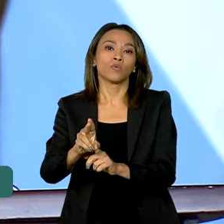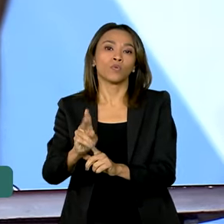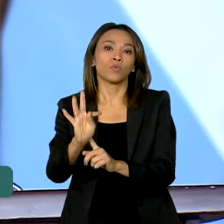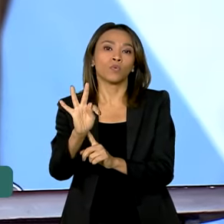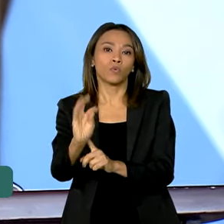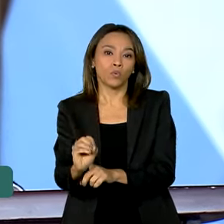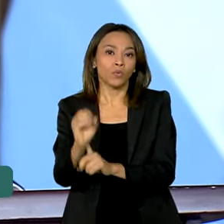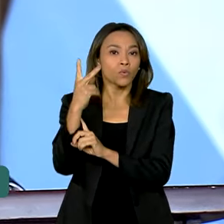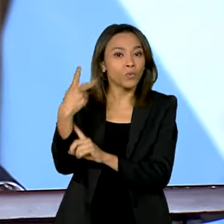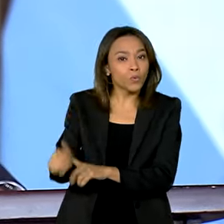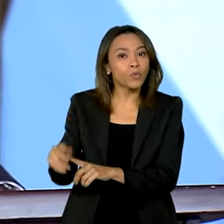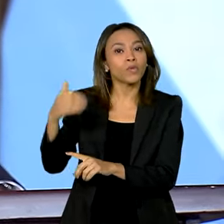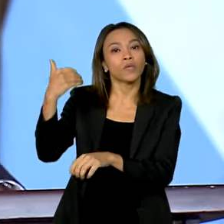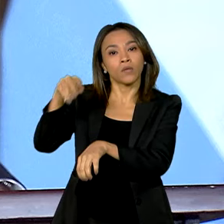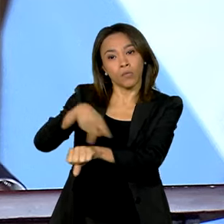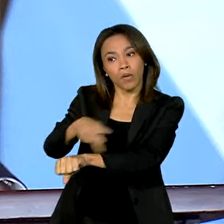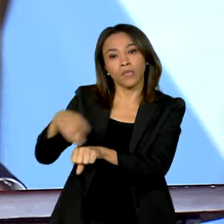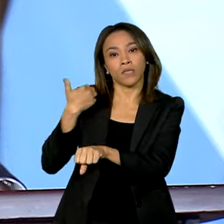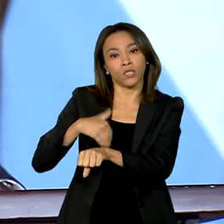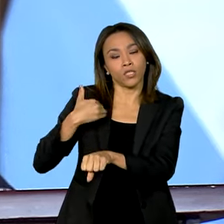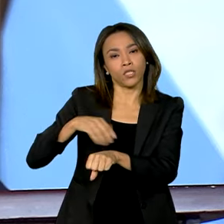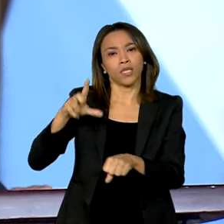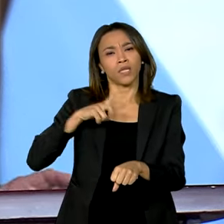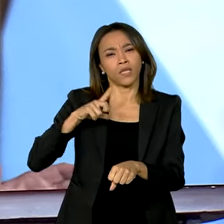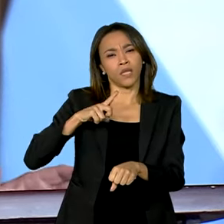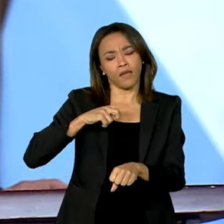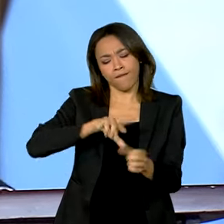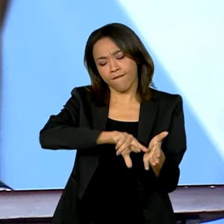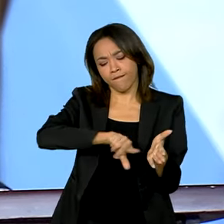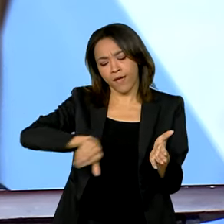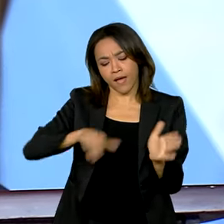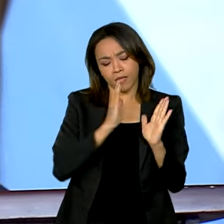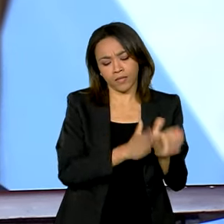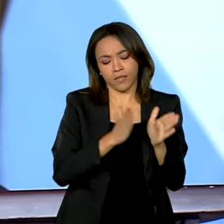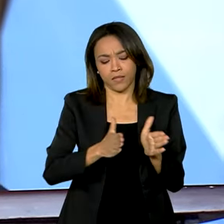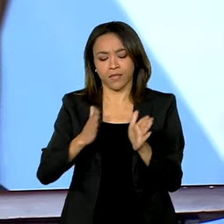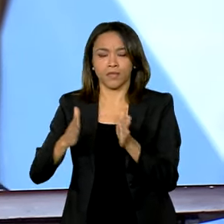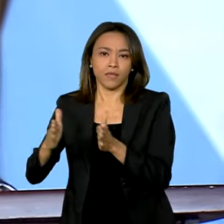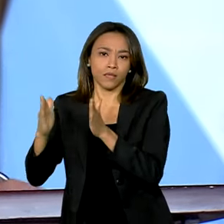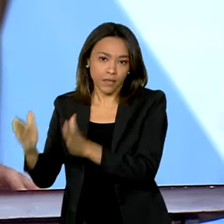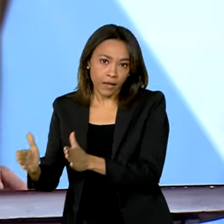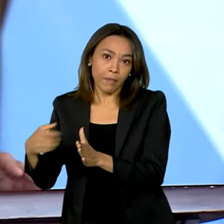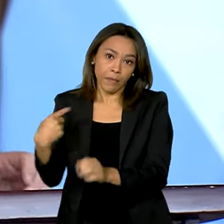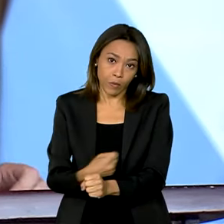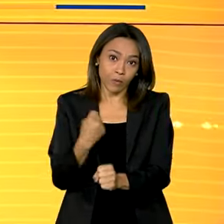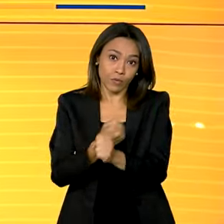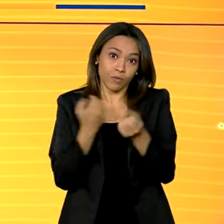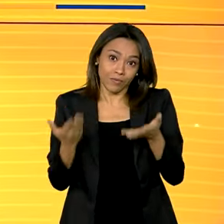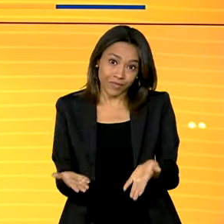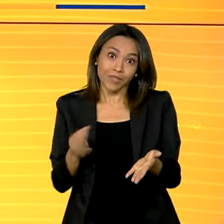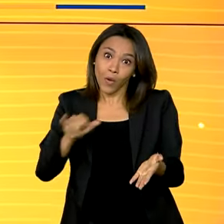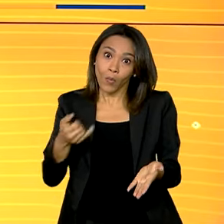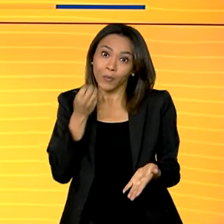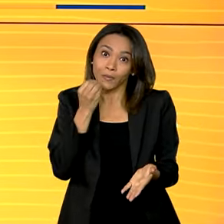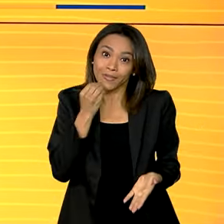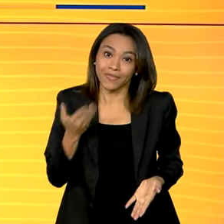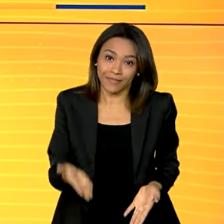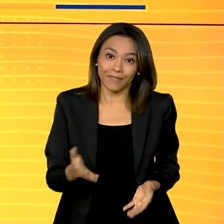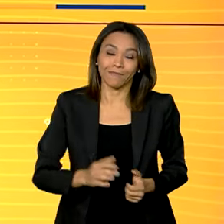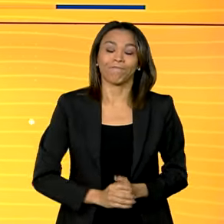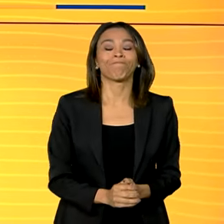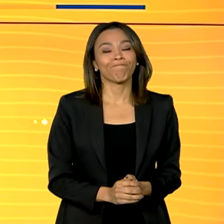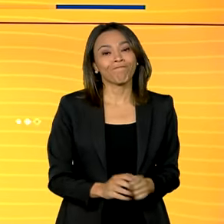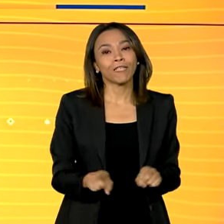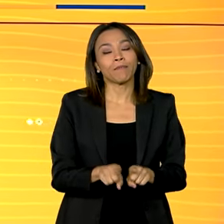na Argentina, que ocorre em várias etapas e abre-se uma janela importante de oportunidades. E ainda